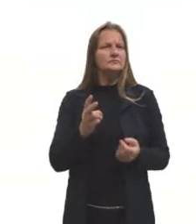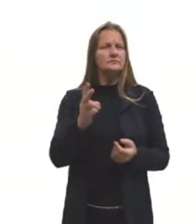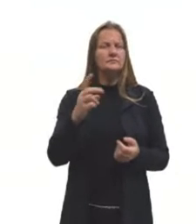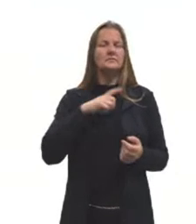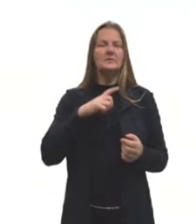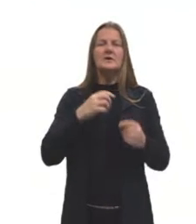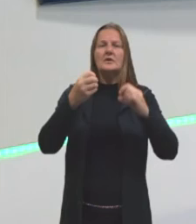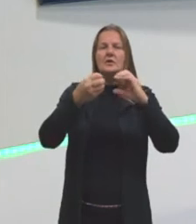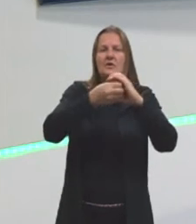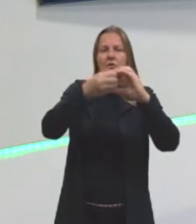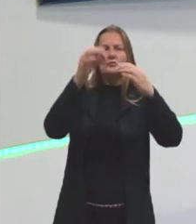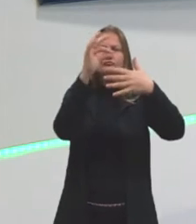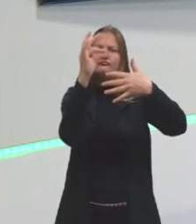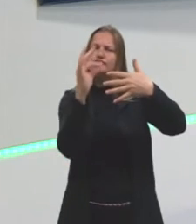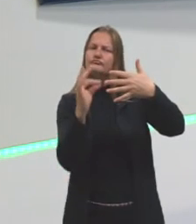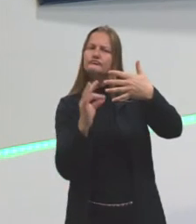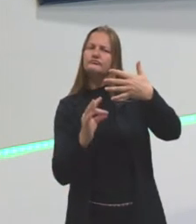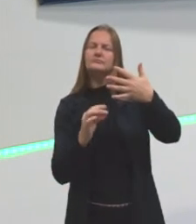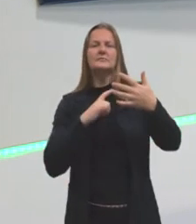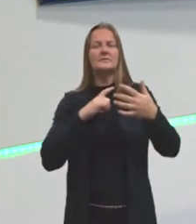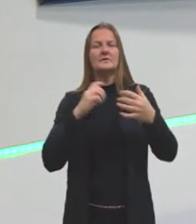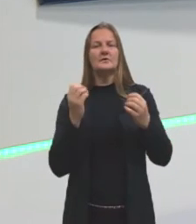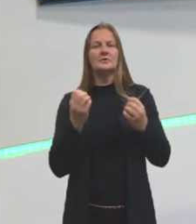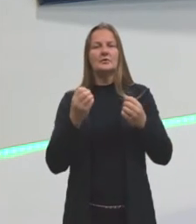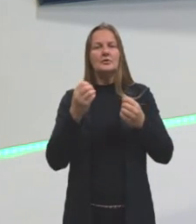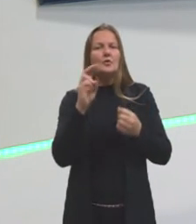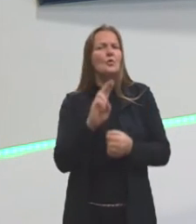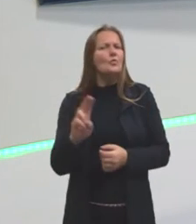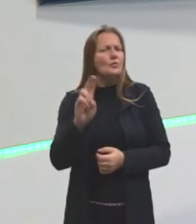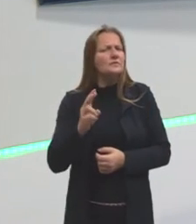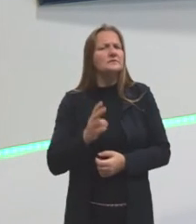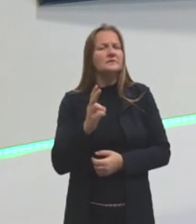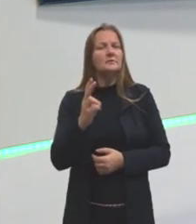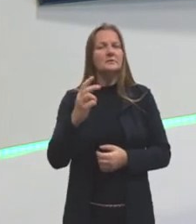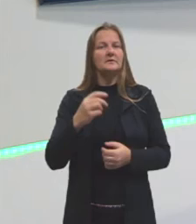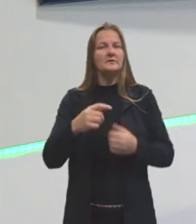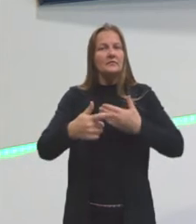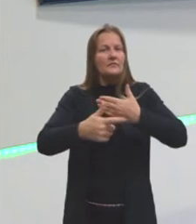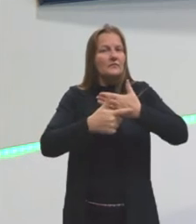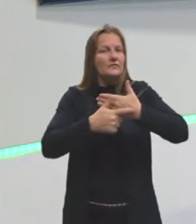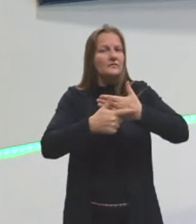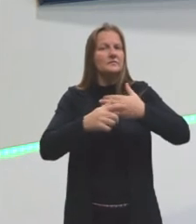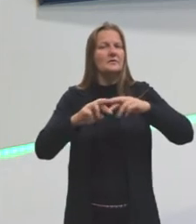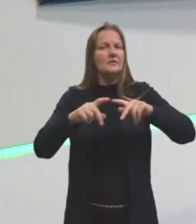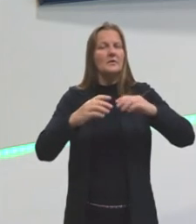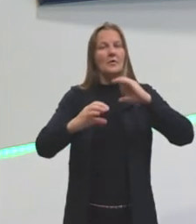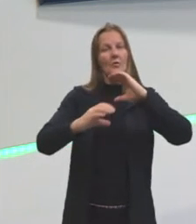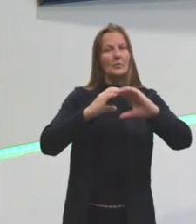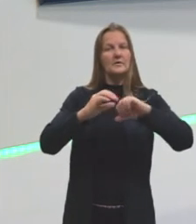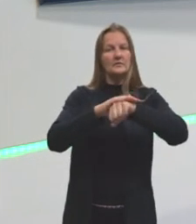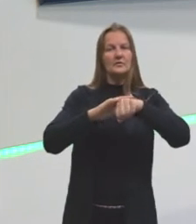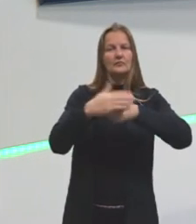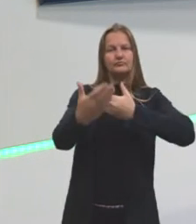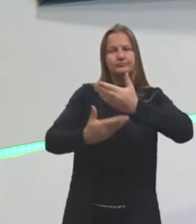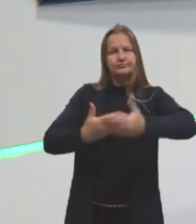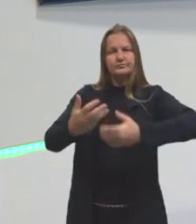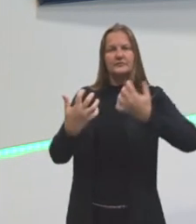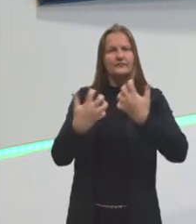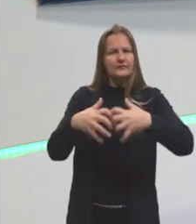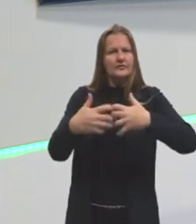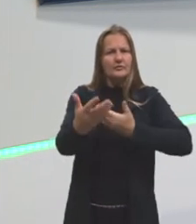dentre os elementos que a gente usa para fazer uma comunicação funcionar,